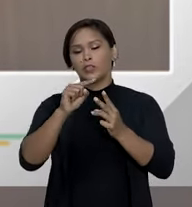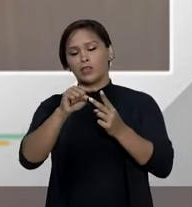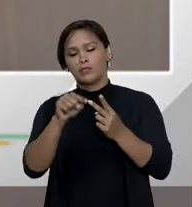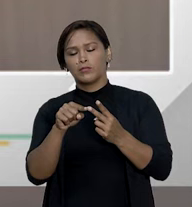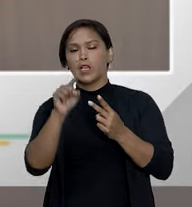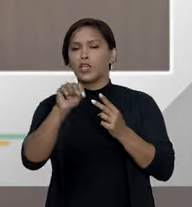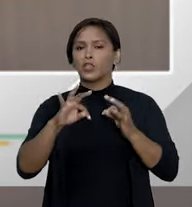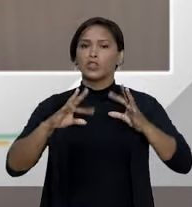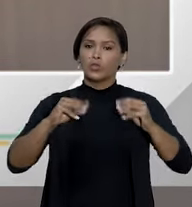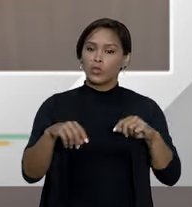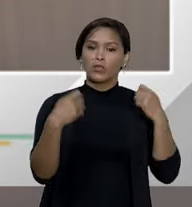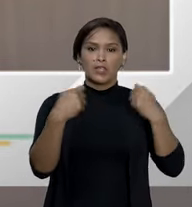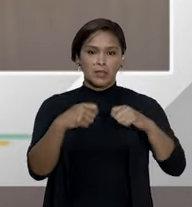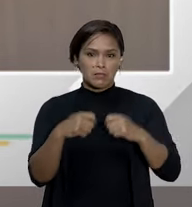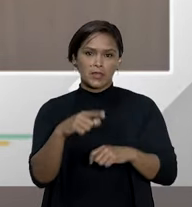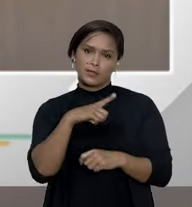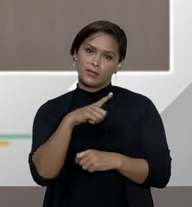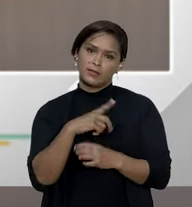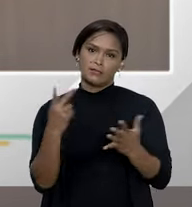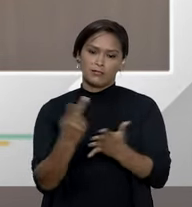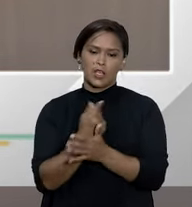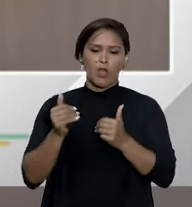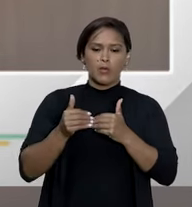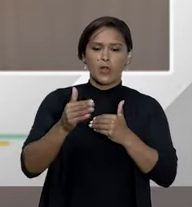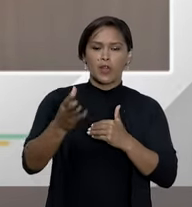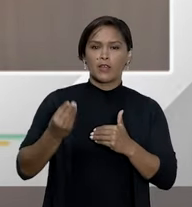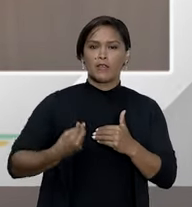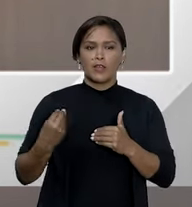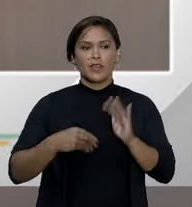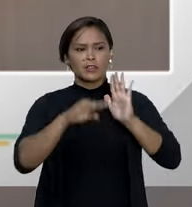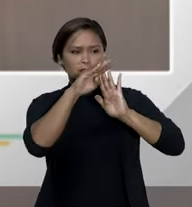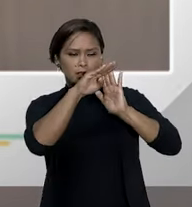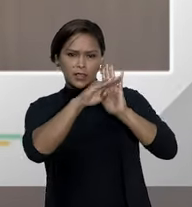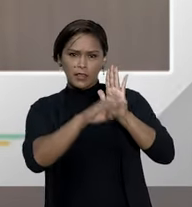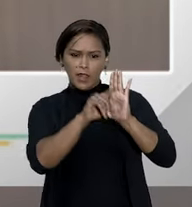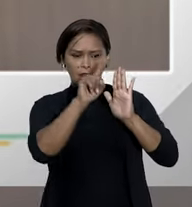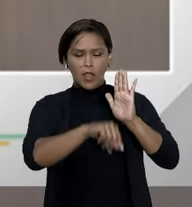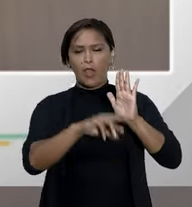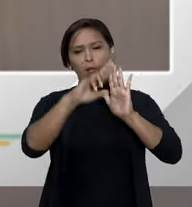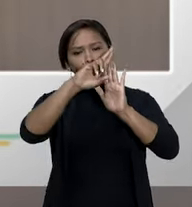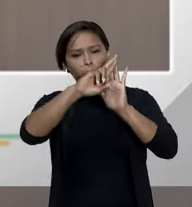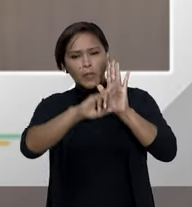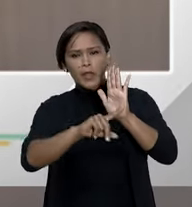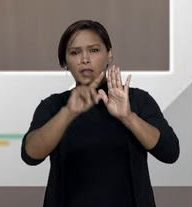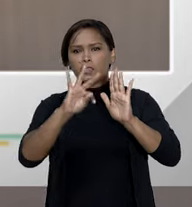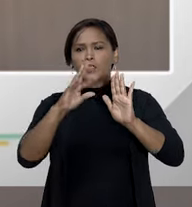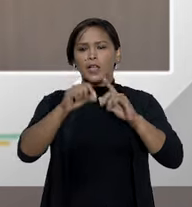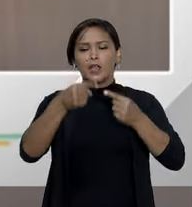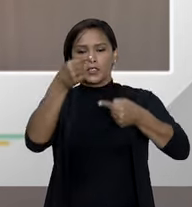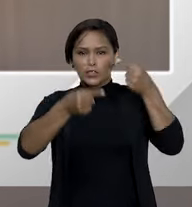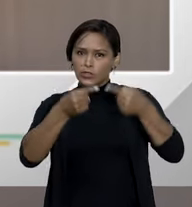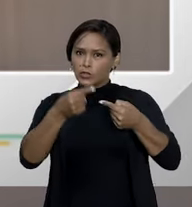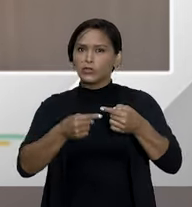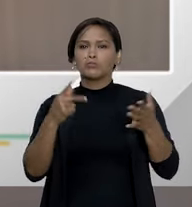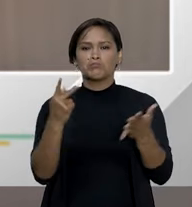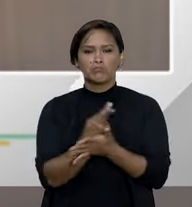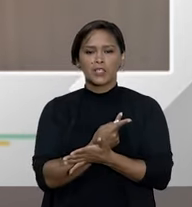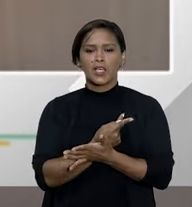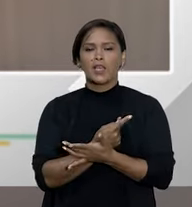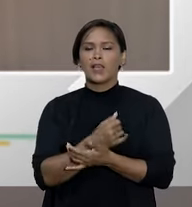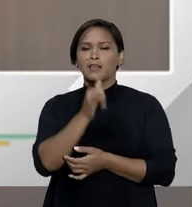aquilo que ele necessitar. Tem que estar no rol. Esse rol é uma discussão se é